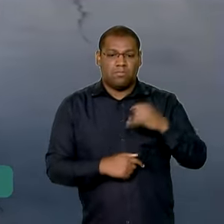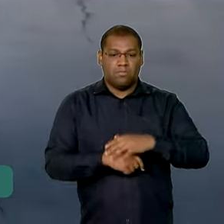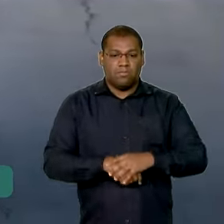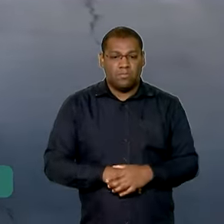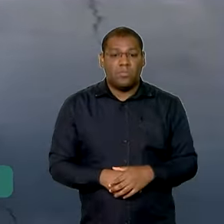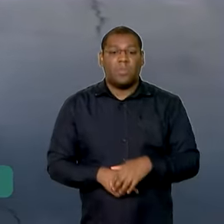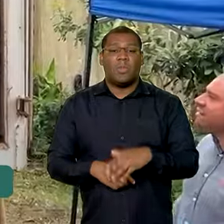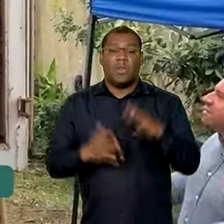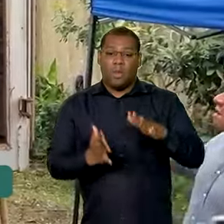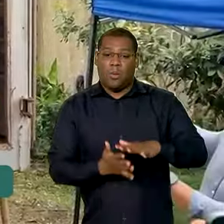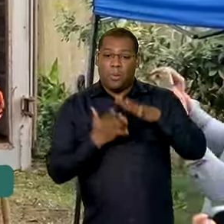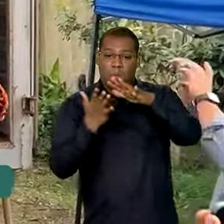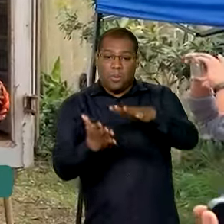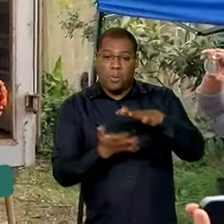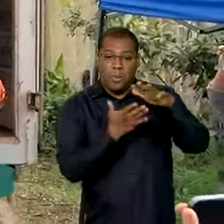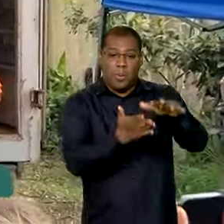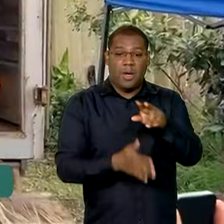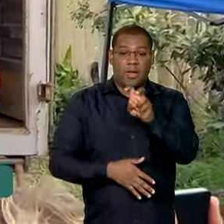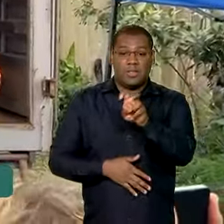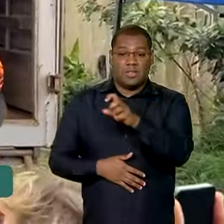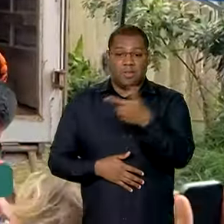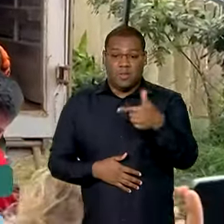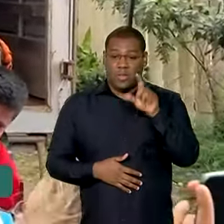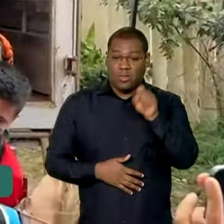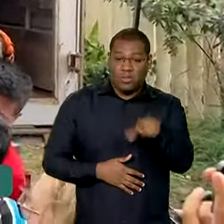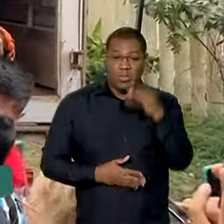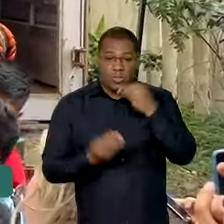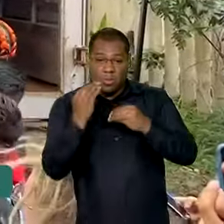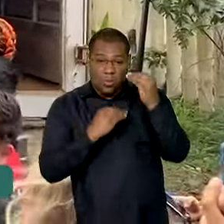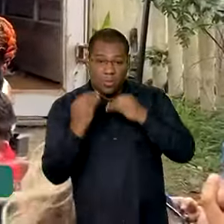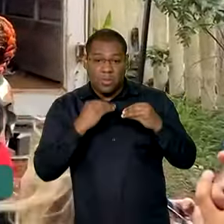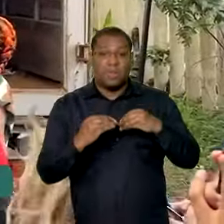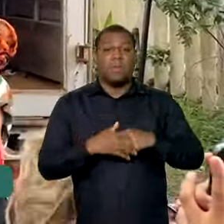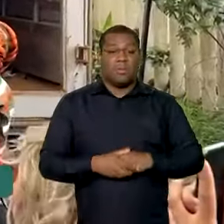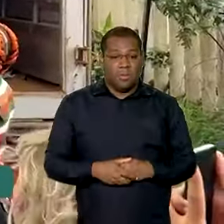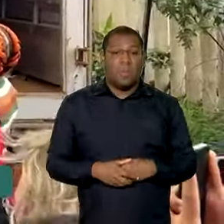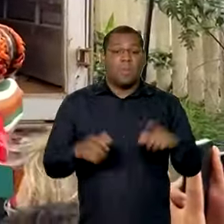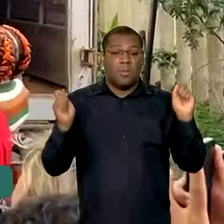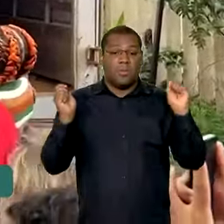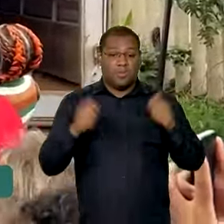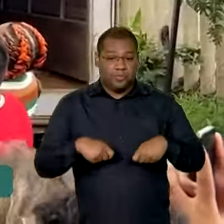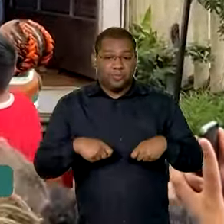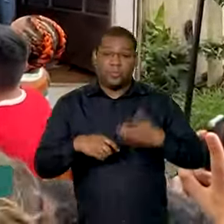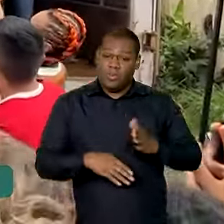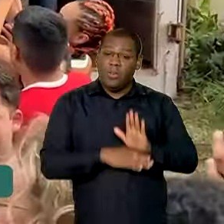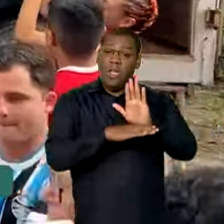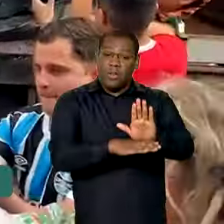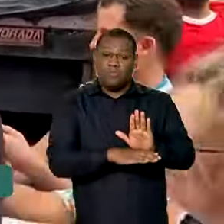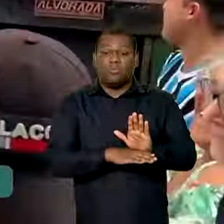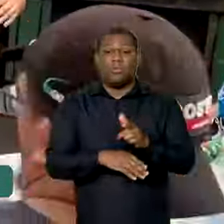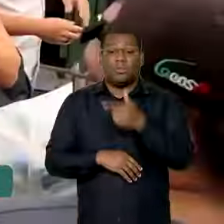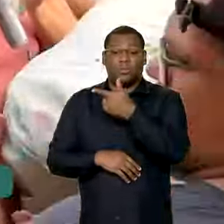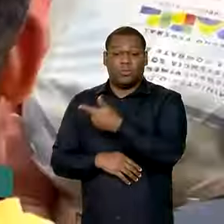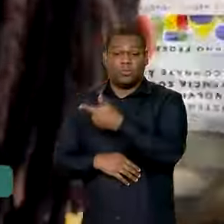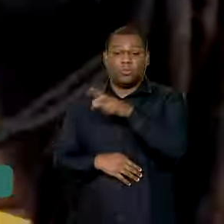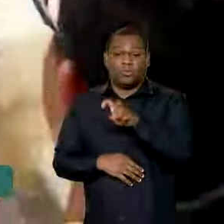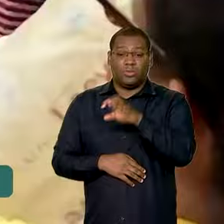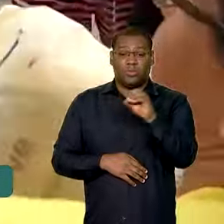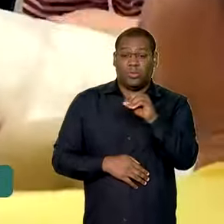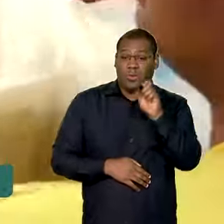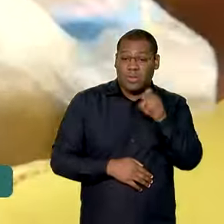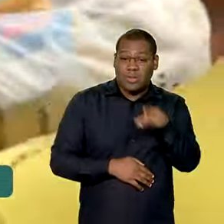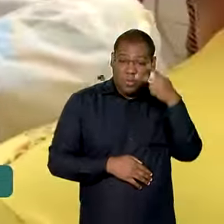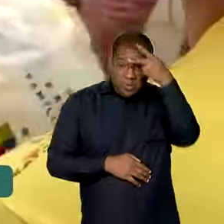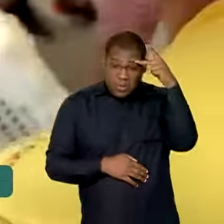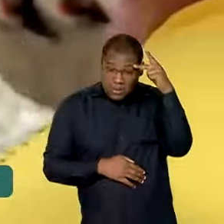mil cestas que já estão sendo distribuídas têm a capacidade de atender a 250 mil pessoas por